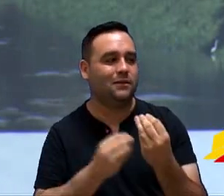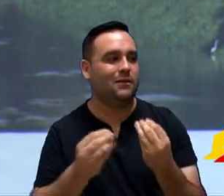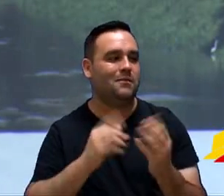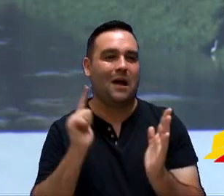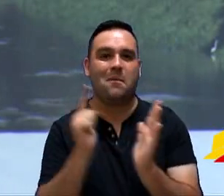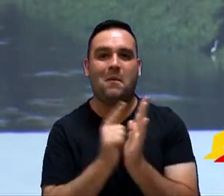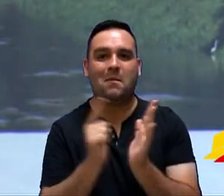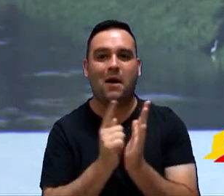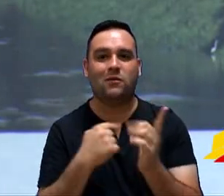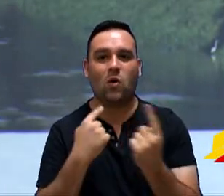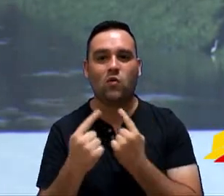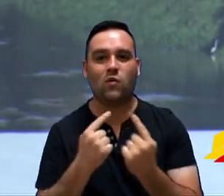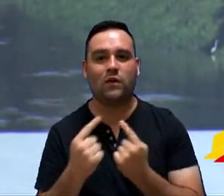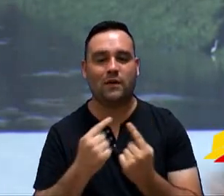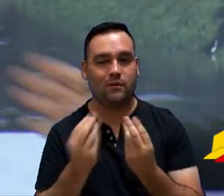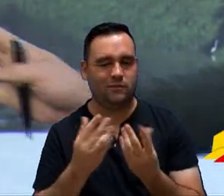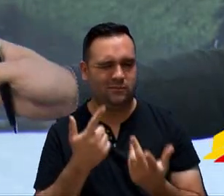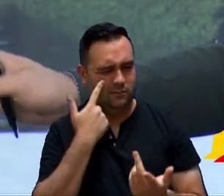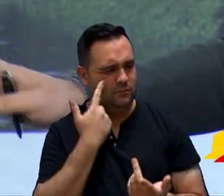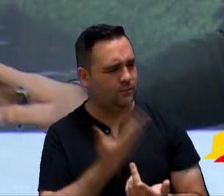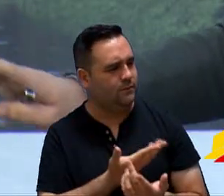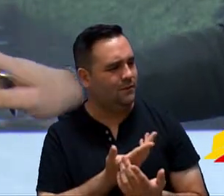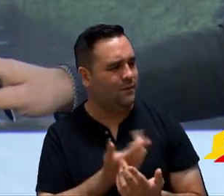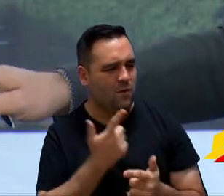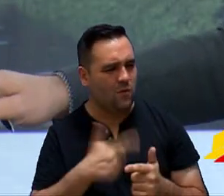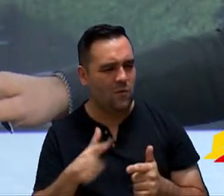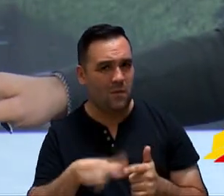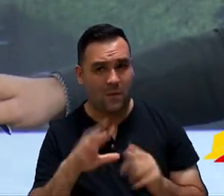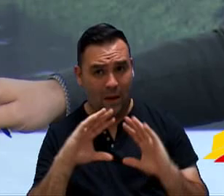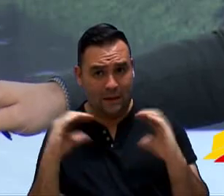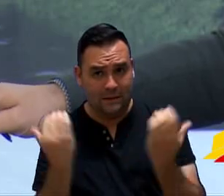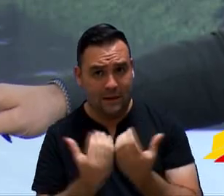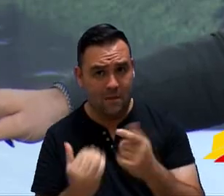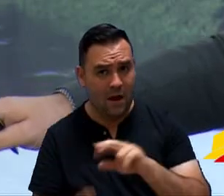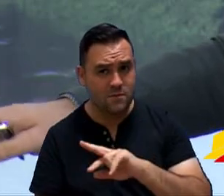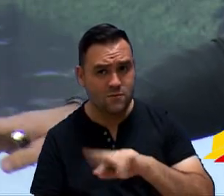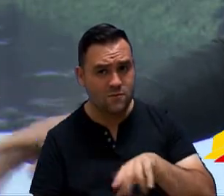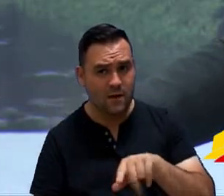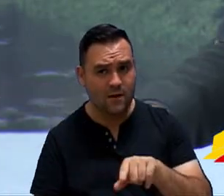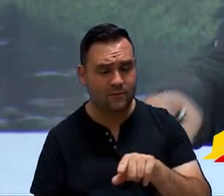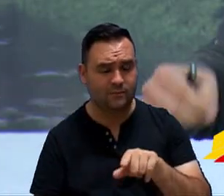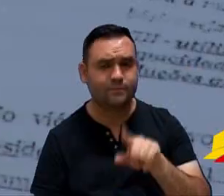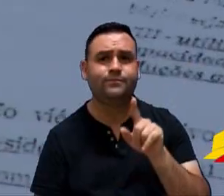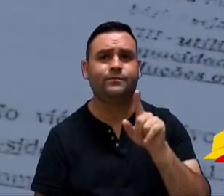que está vindo aqui para a gente discutir. O problema não é da Câmara Municipal, presidente,